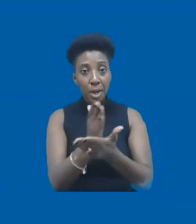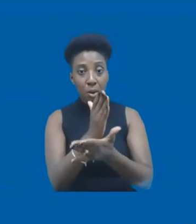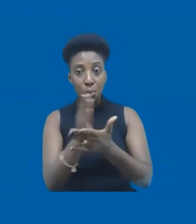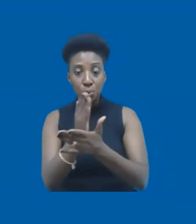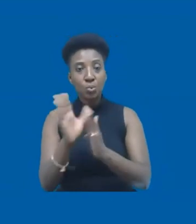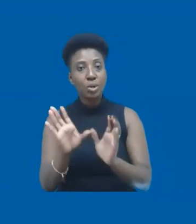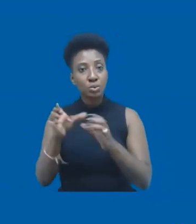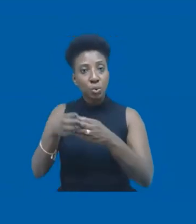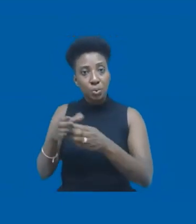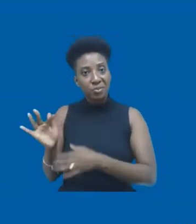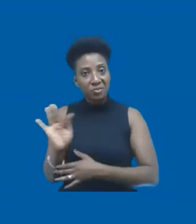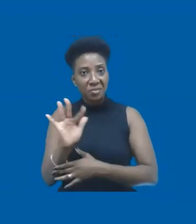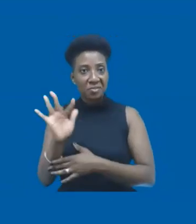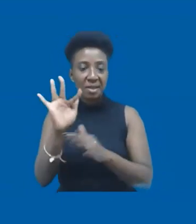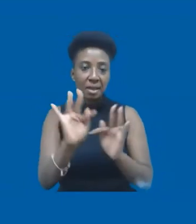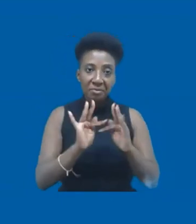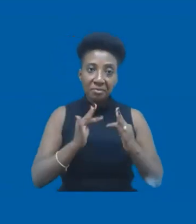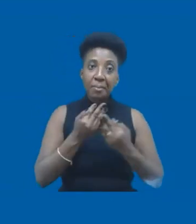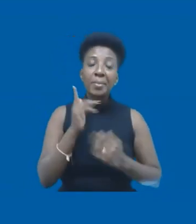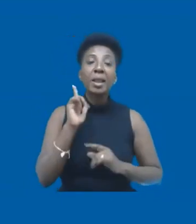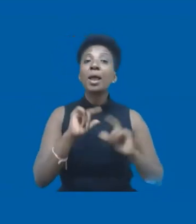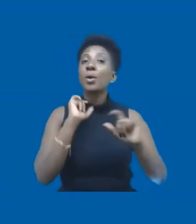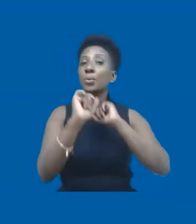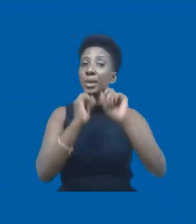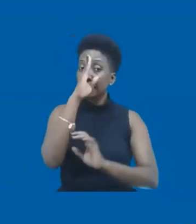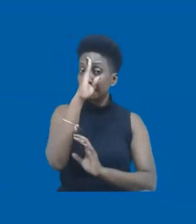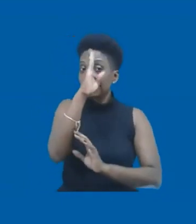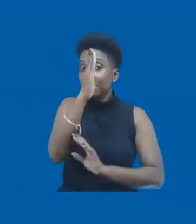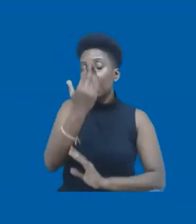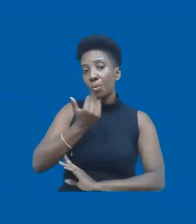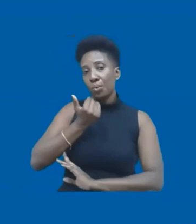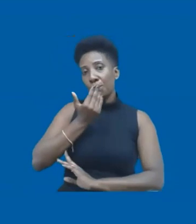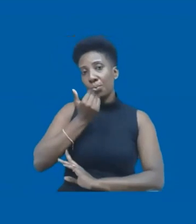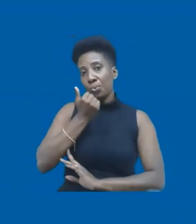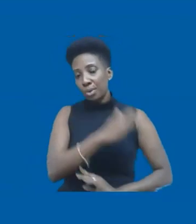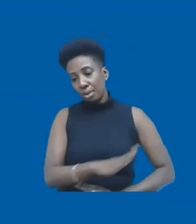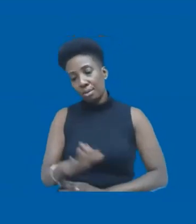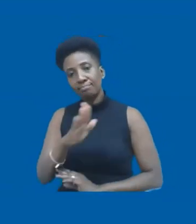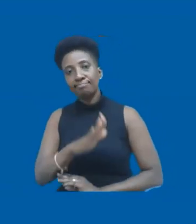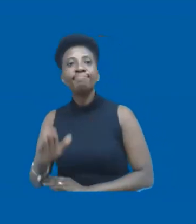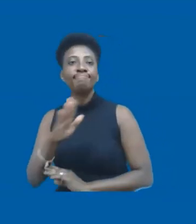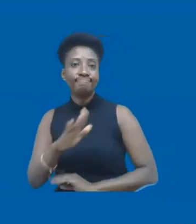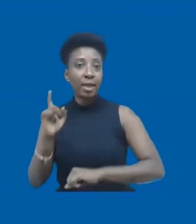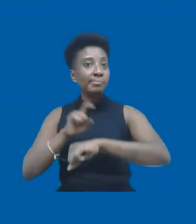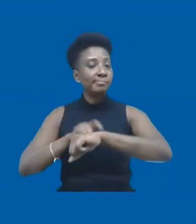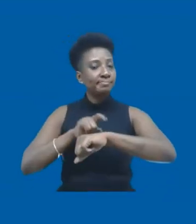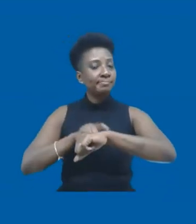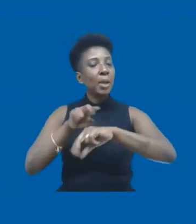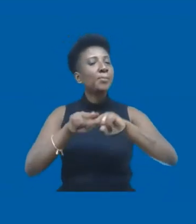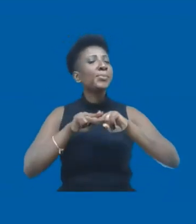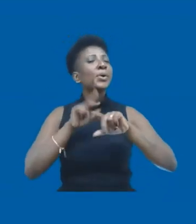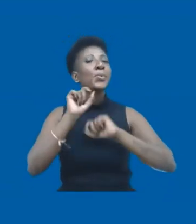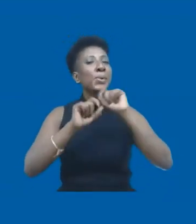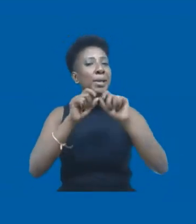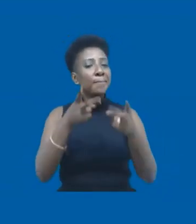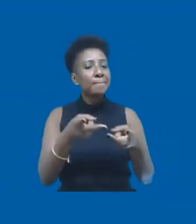comunidades, para muitas famílias, era a principal alimentação da criança naquele momento. Então, você veja, o momento